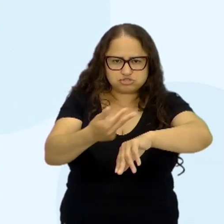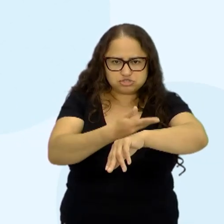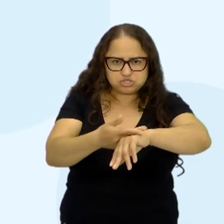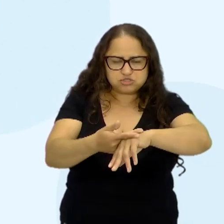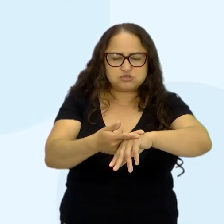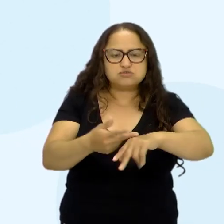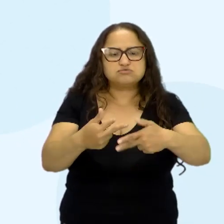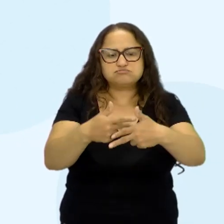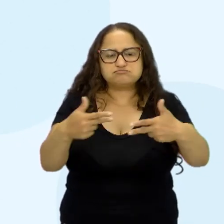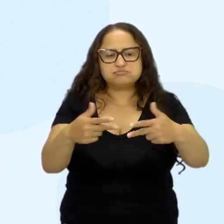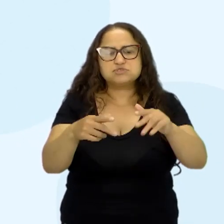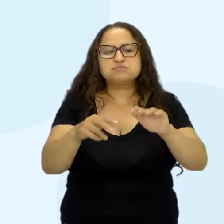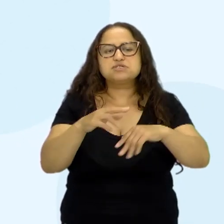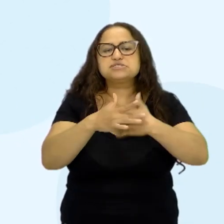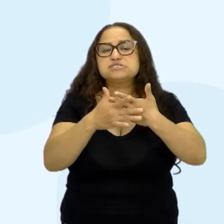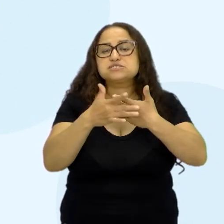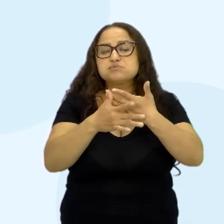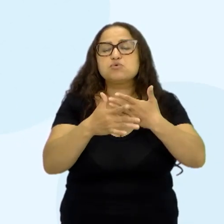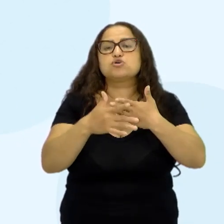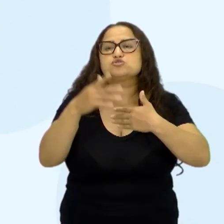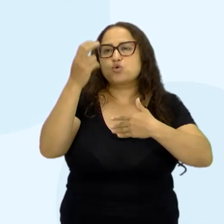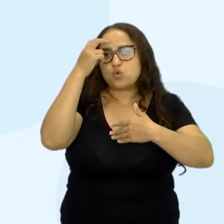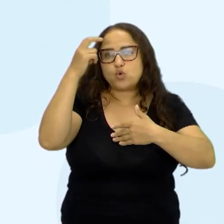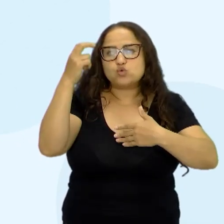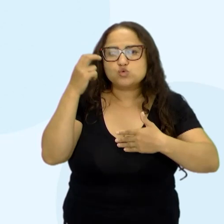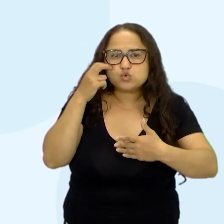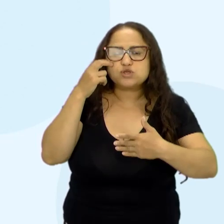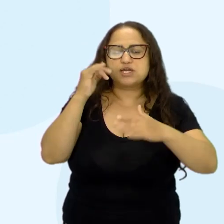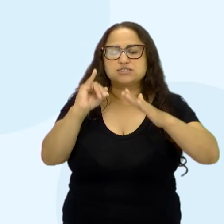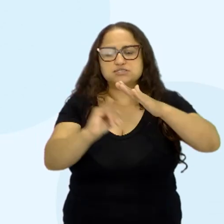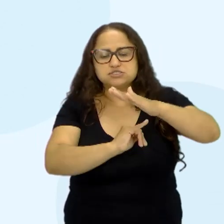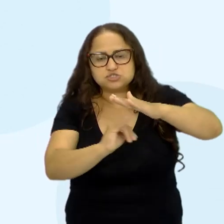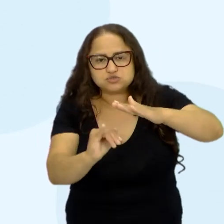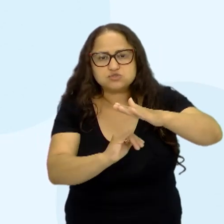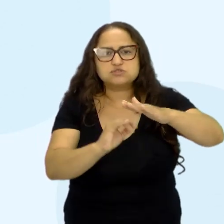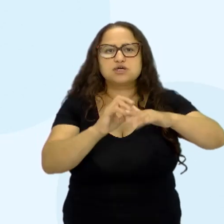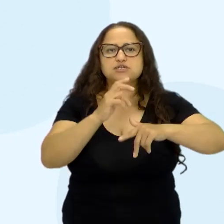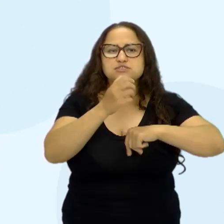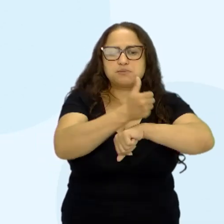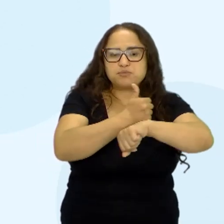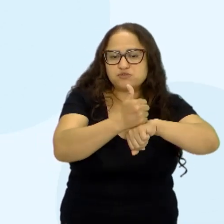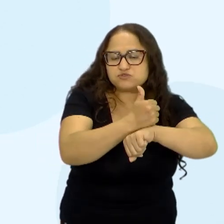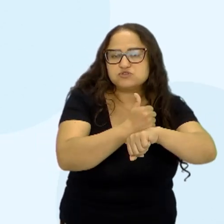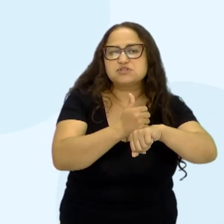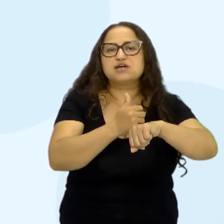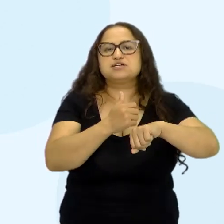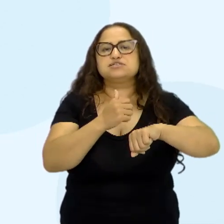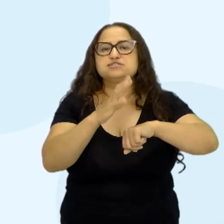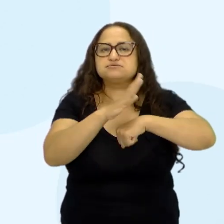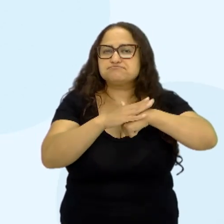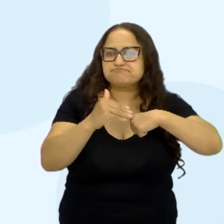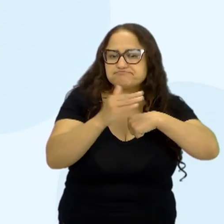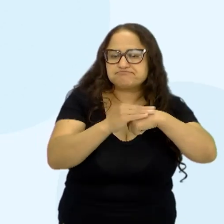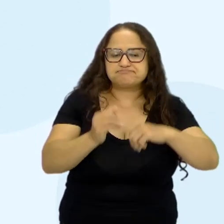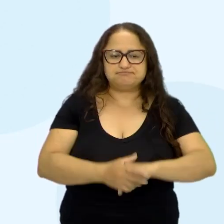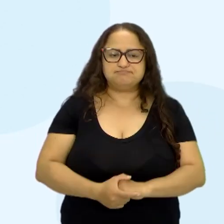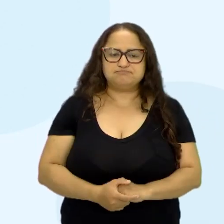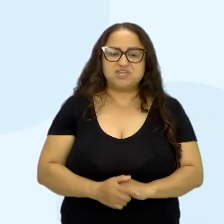poderes simbólicos, culturais, institucionais, profissionais e afetivos. É um processo